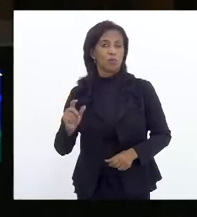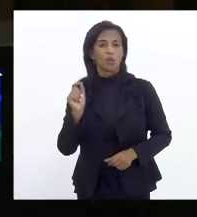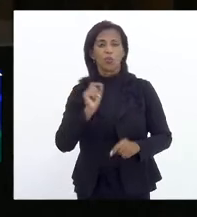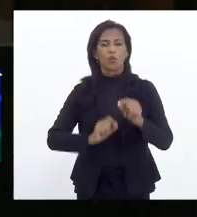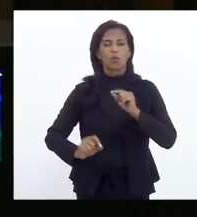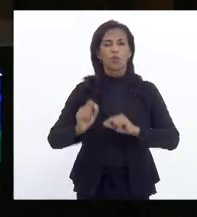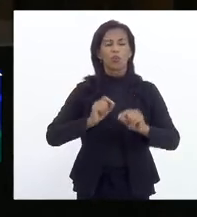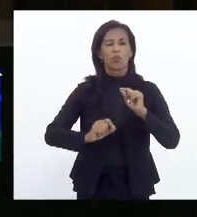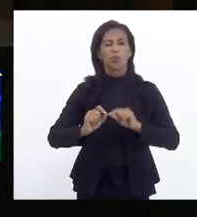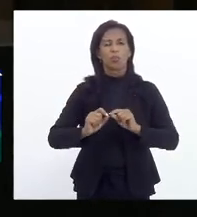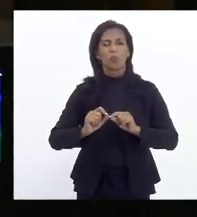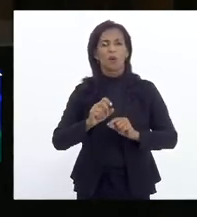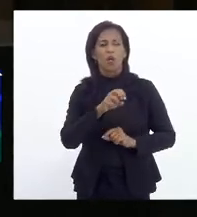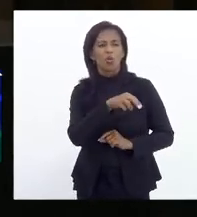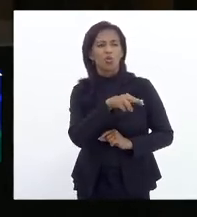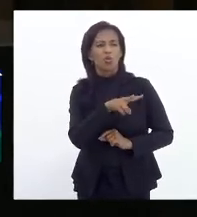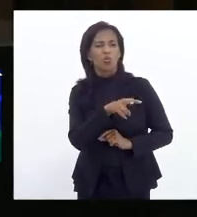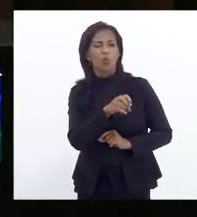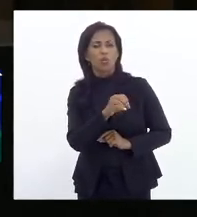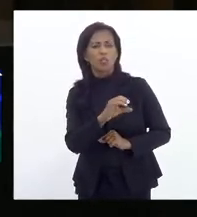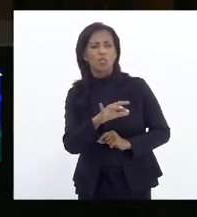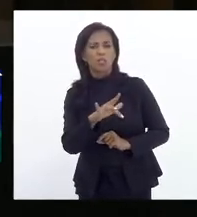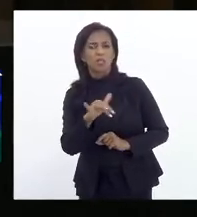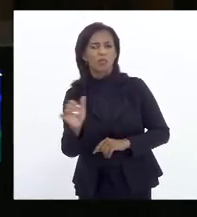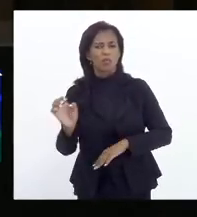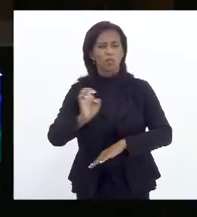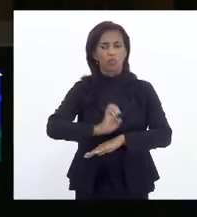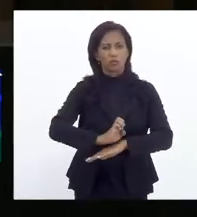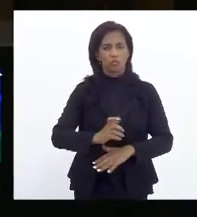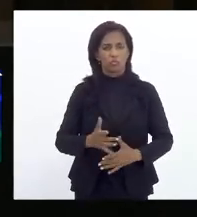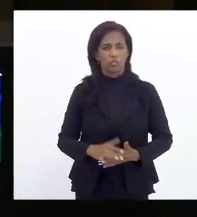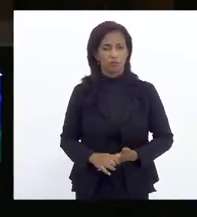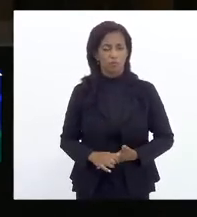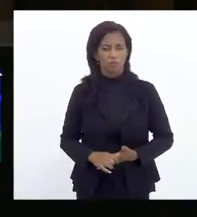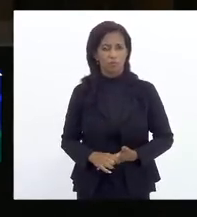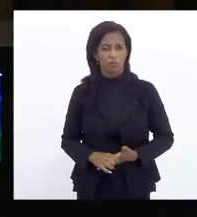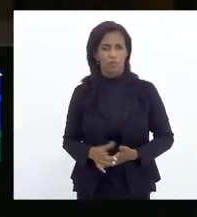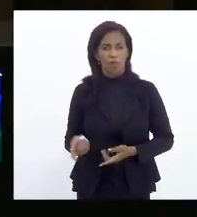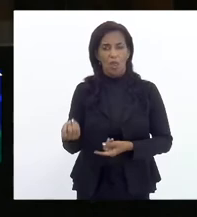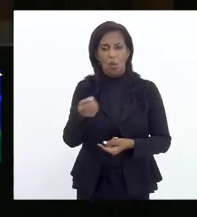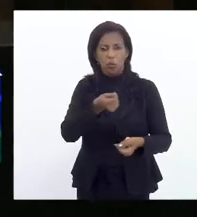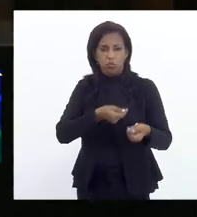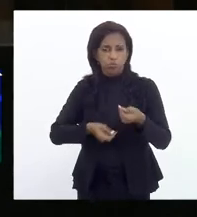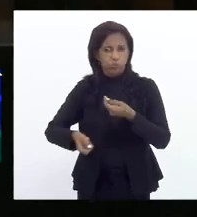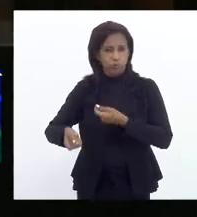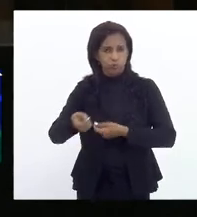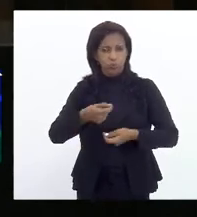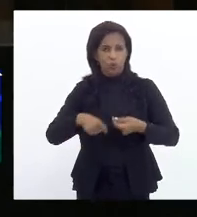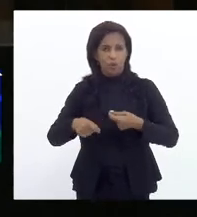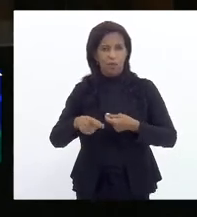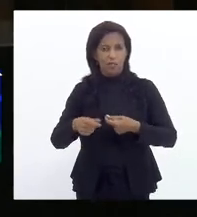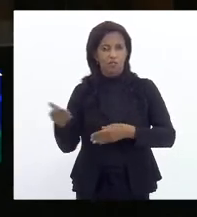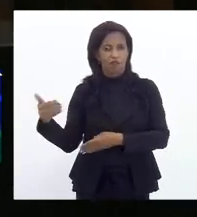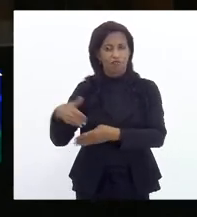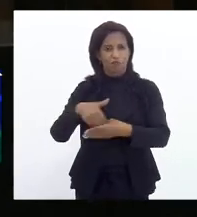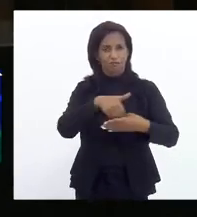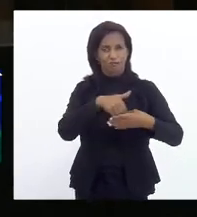há de mais nocivo no Estado, moeda de troca eleitoral.